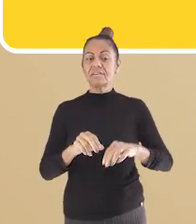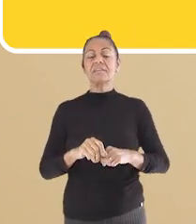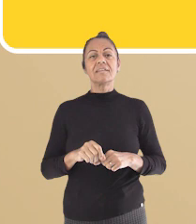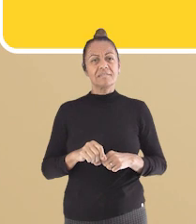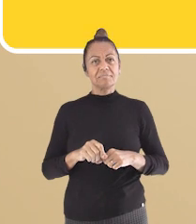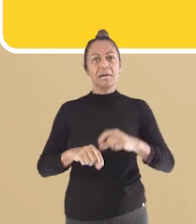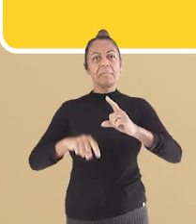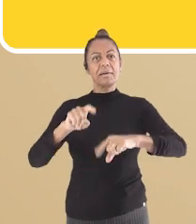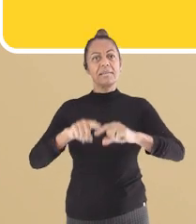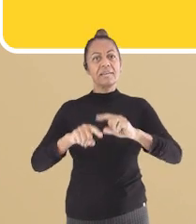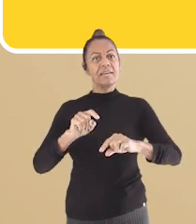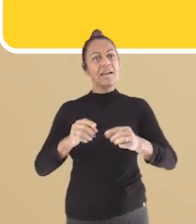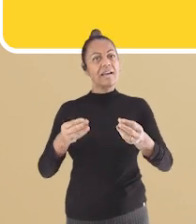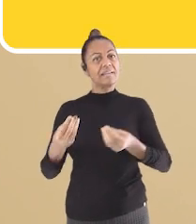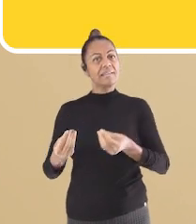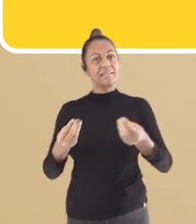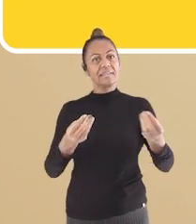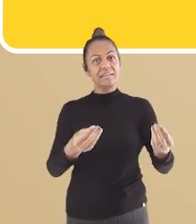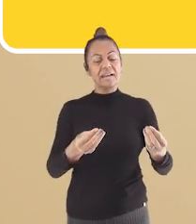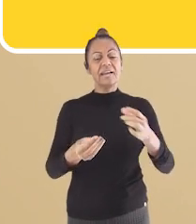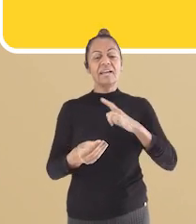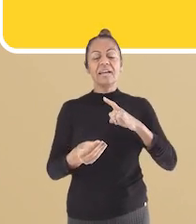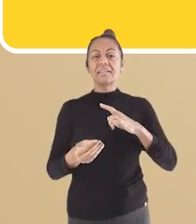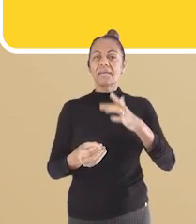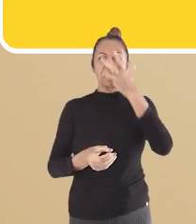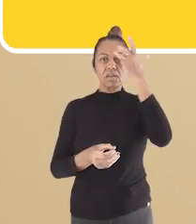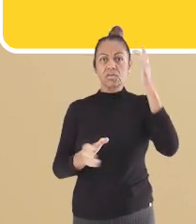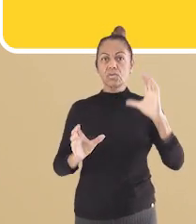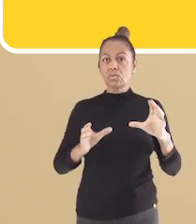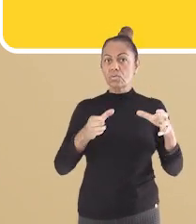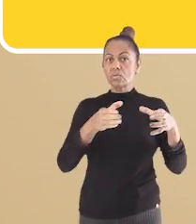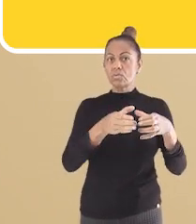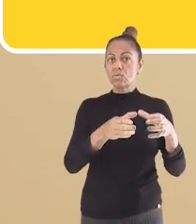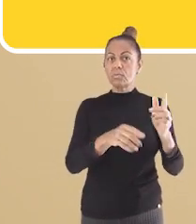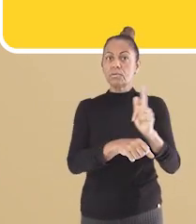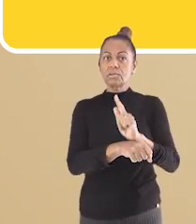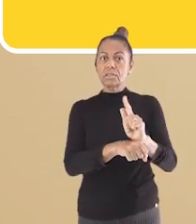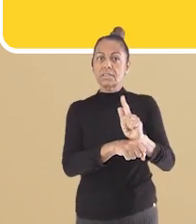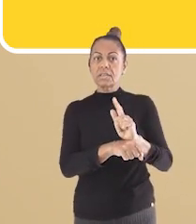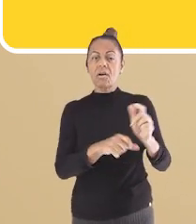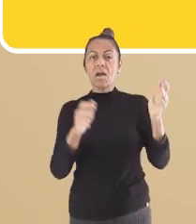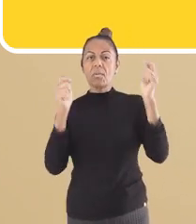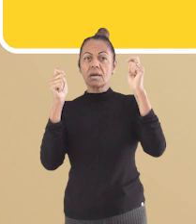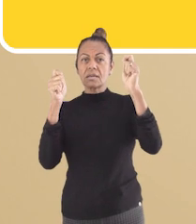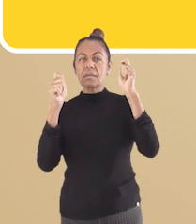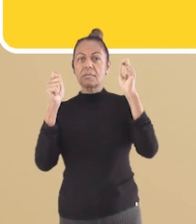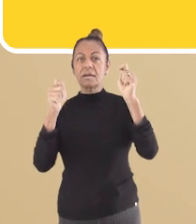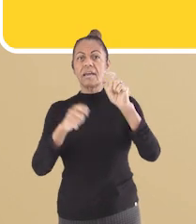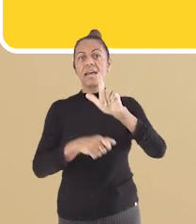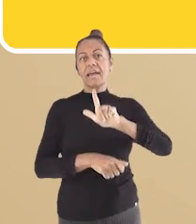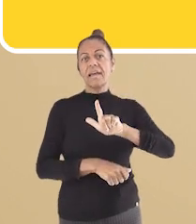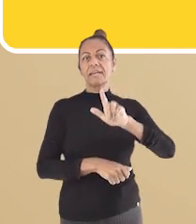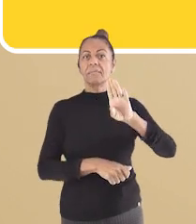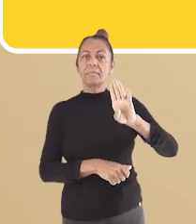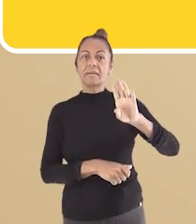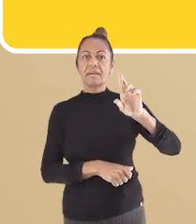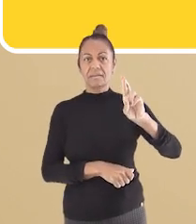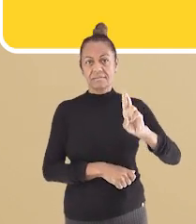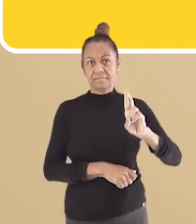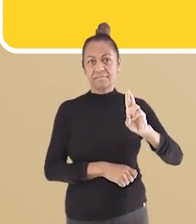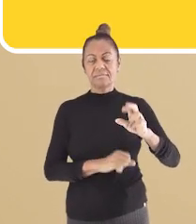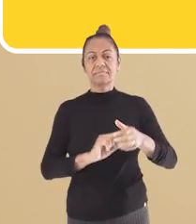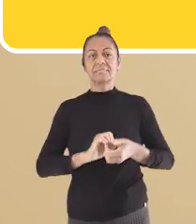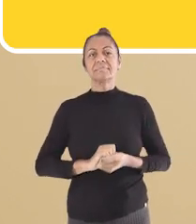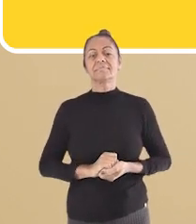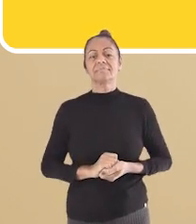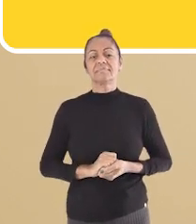Indique entidades e famílias para receber os materiais do Departamento de Gente e Gestão da sua unidade. Uma